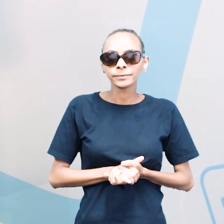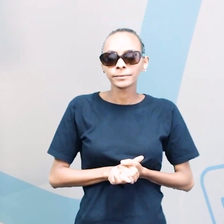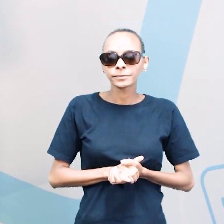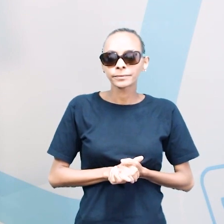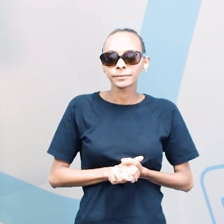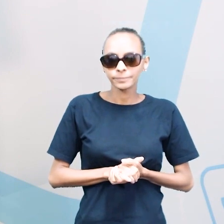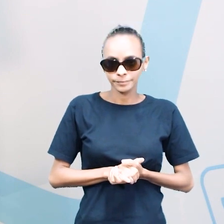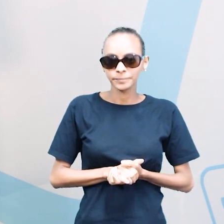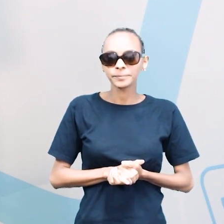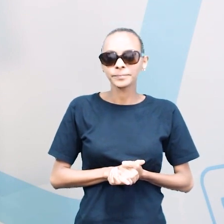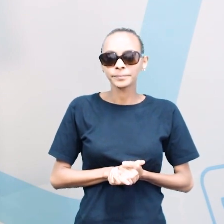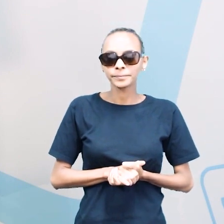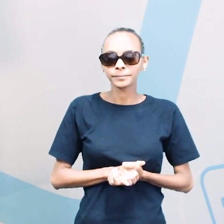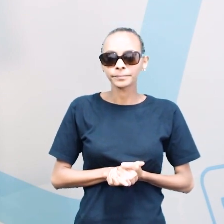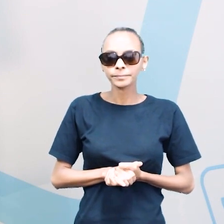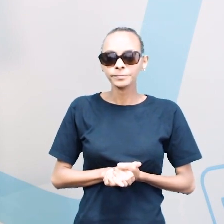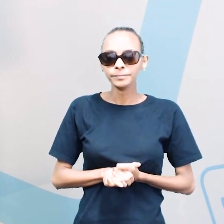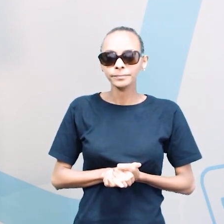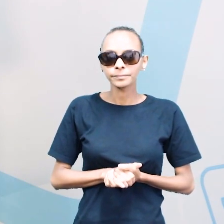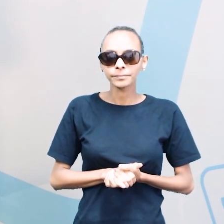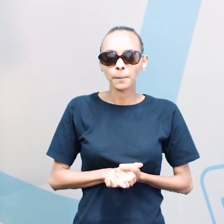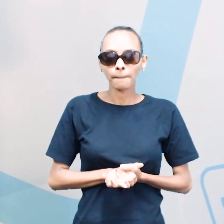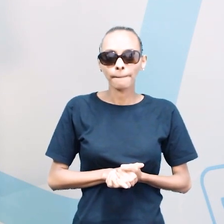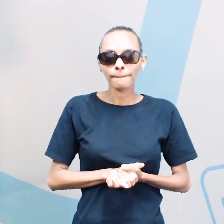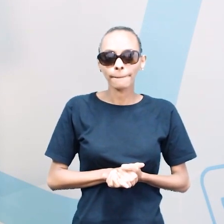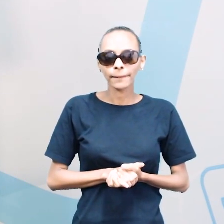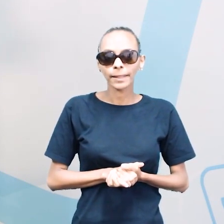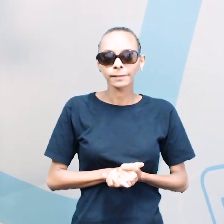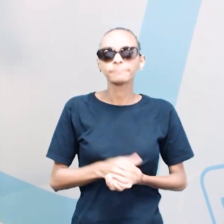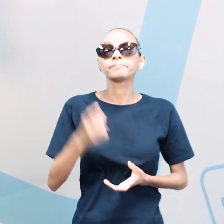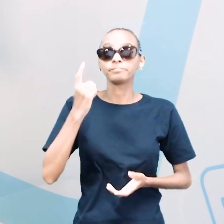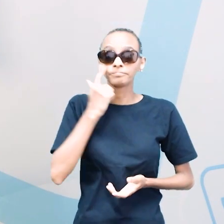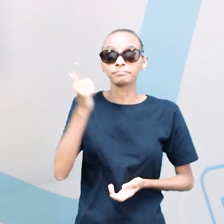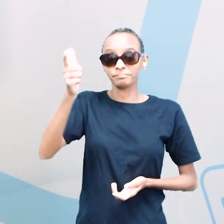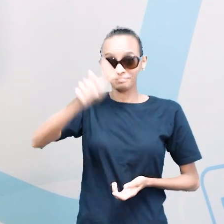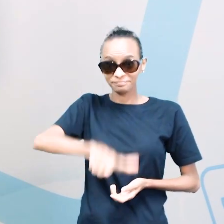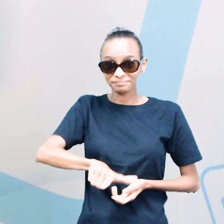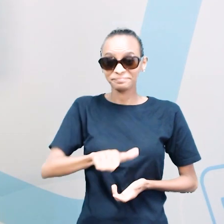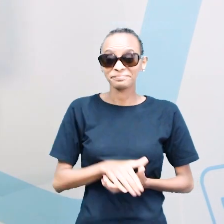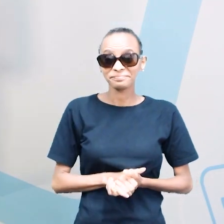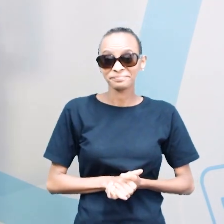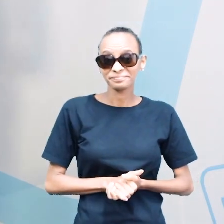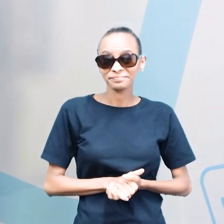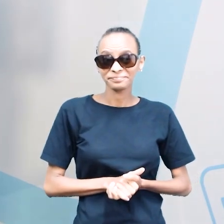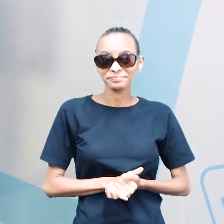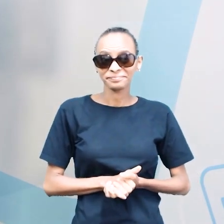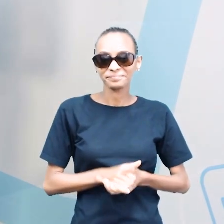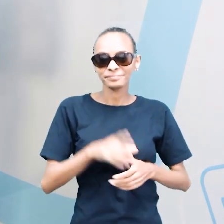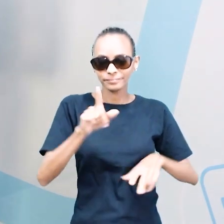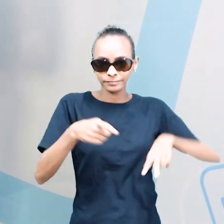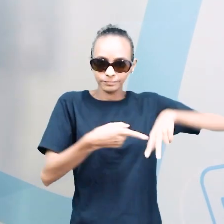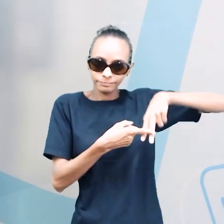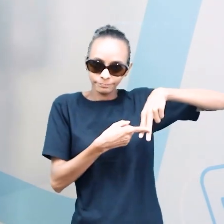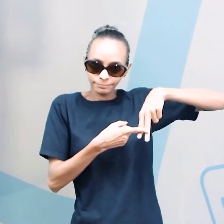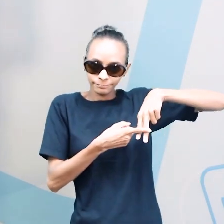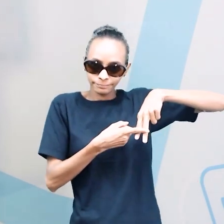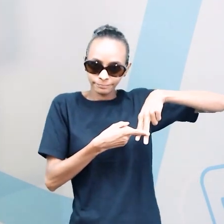bikini, bikini. Vamos revisar? Shorts,